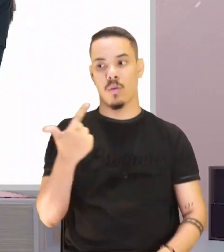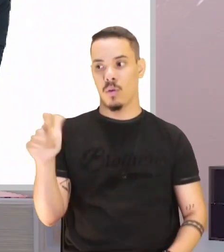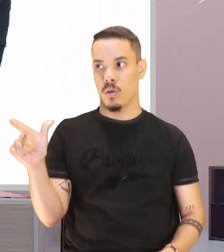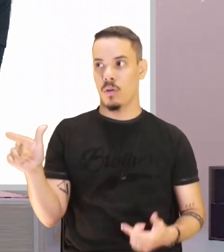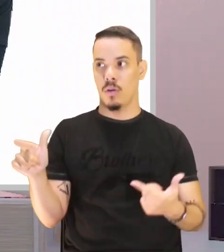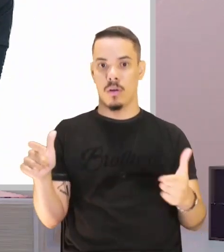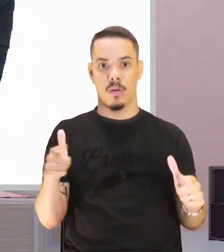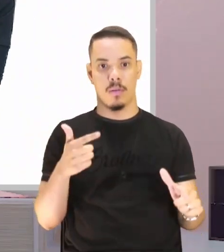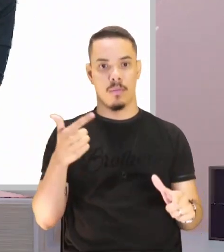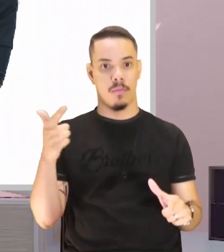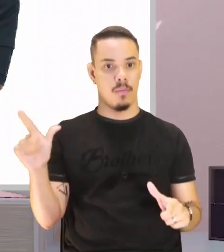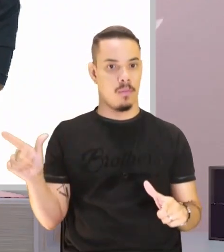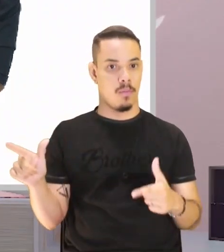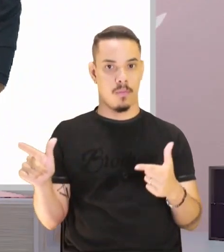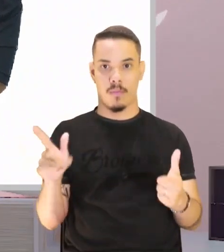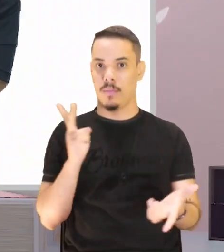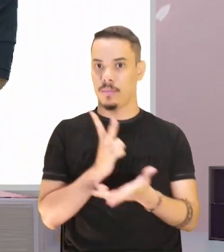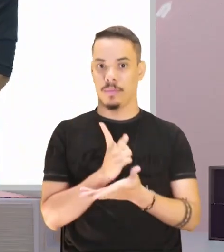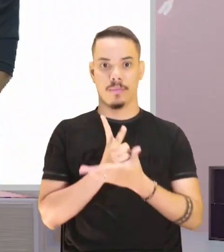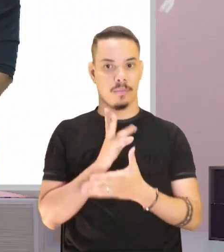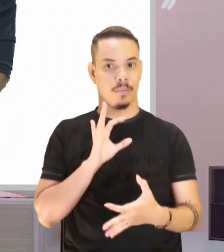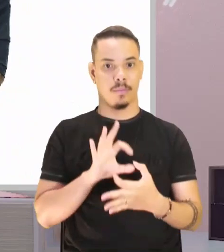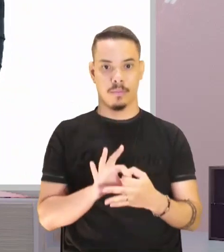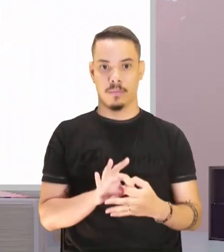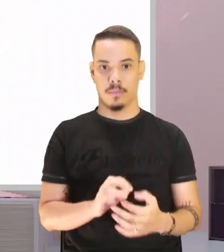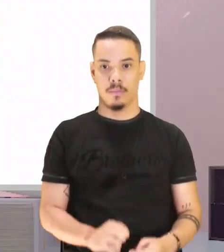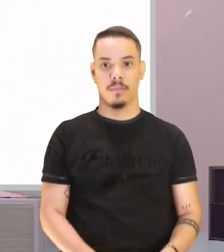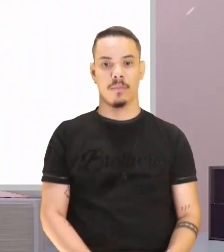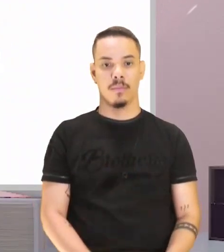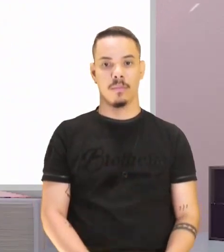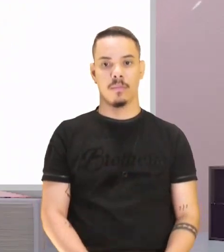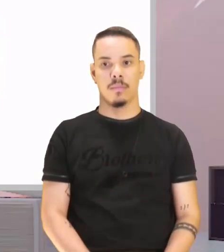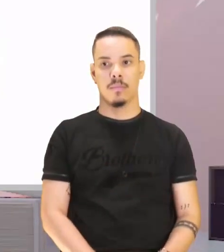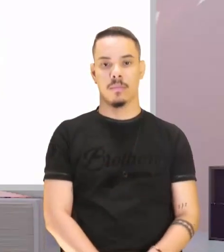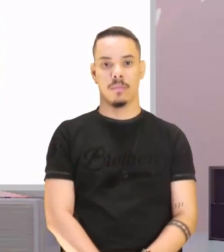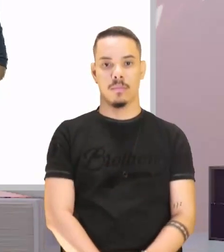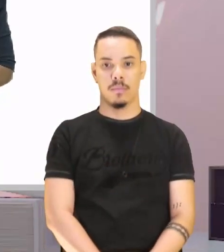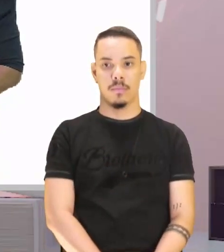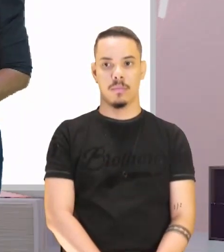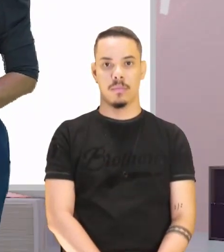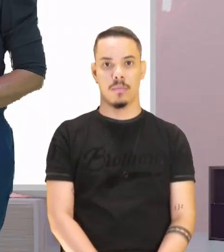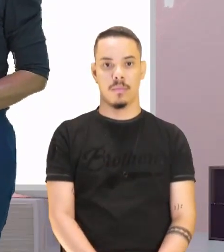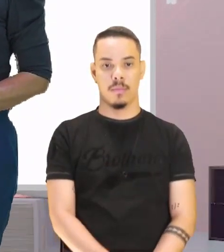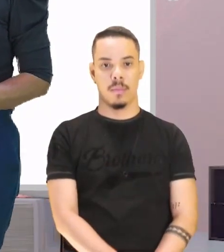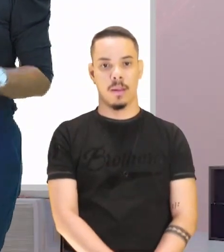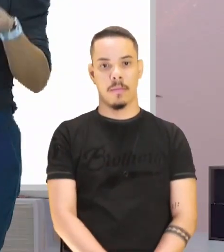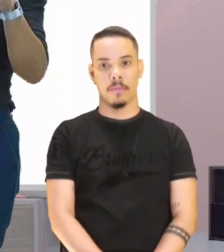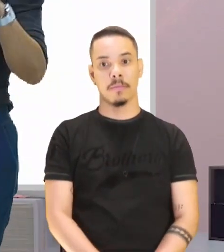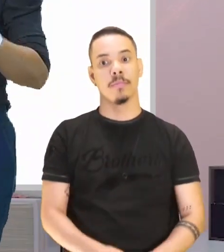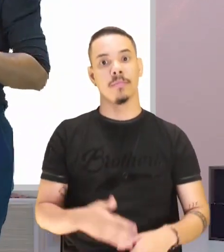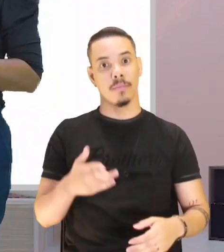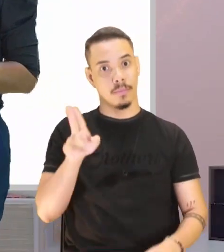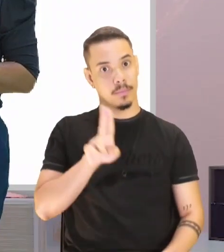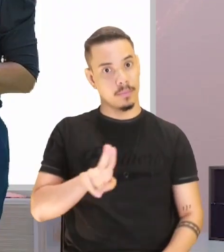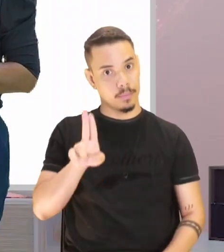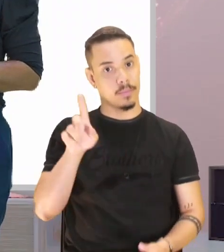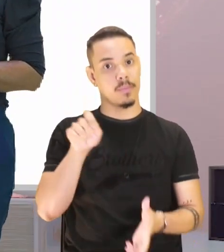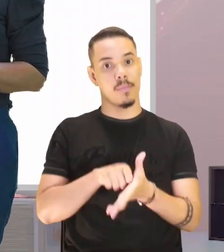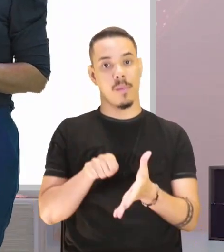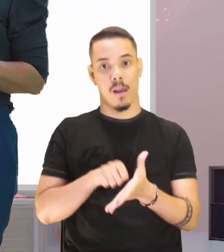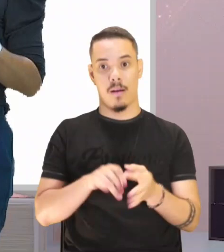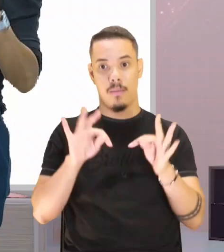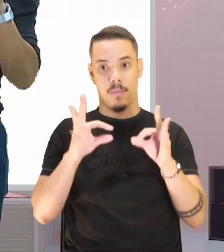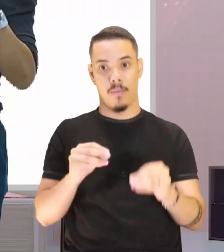dá água para vinho, sempre deixa um pouquinho, sempre deixa um pouquinho, tá bom? Valeu, então é isso, certo? Utilize aí, tome nota,